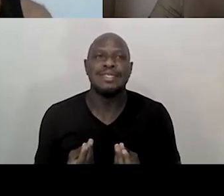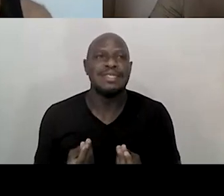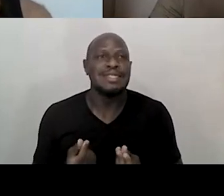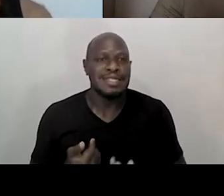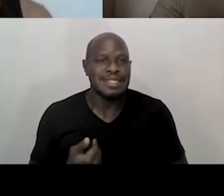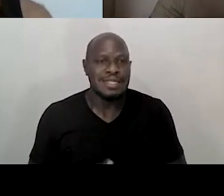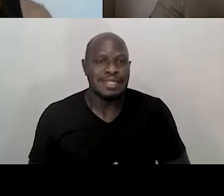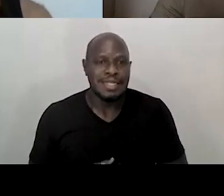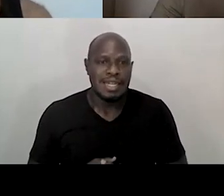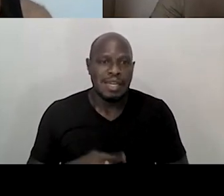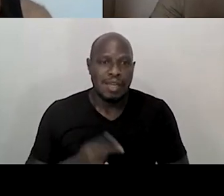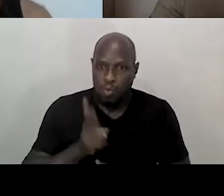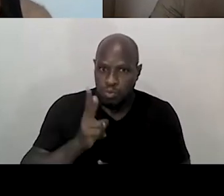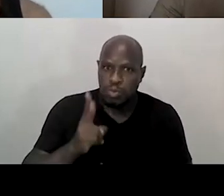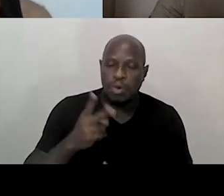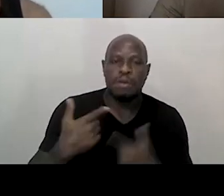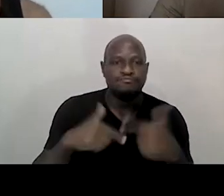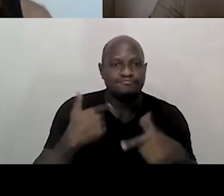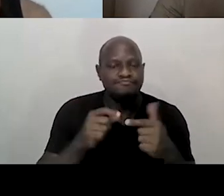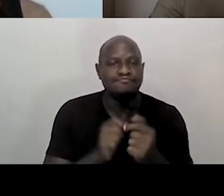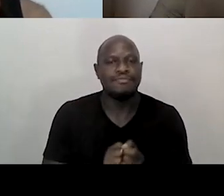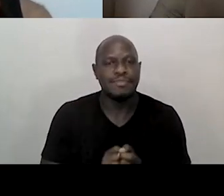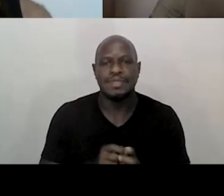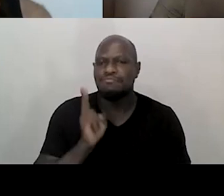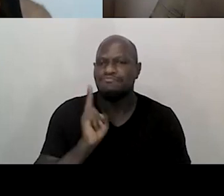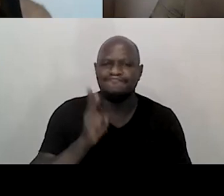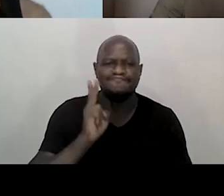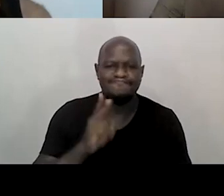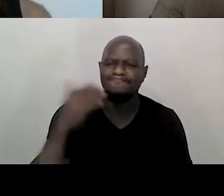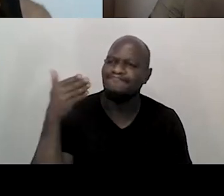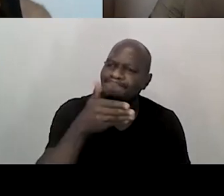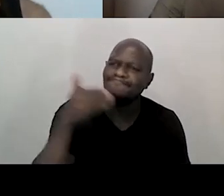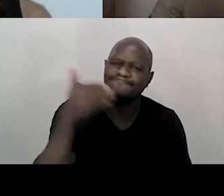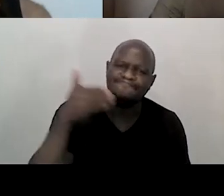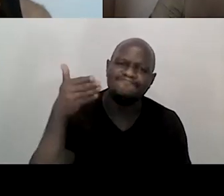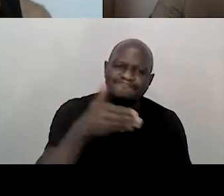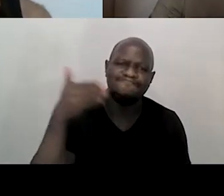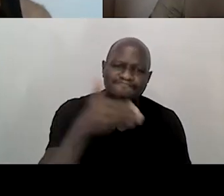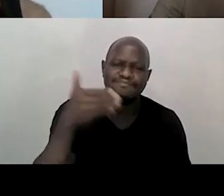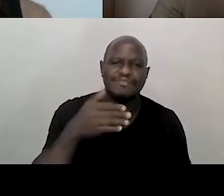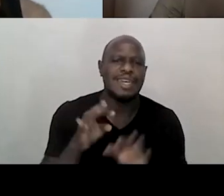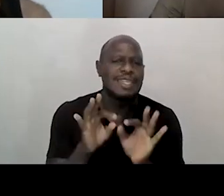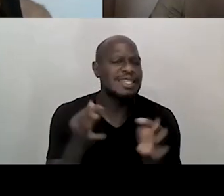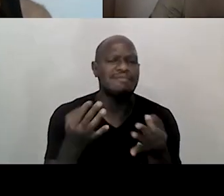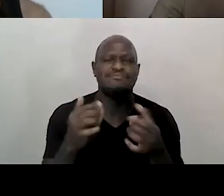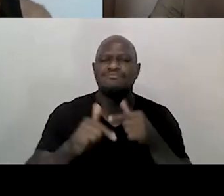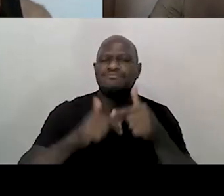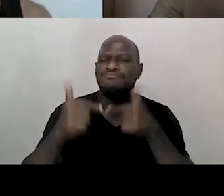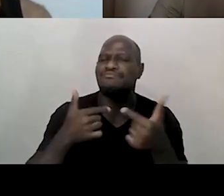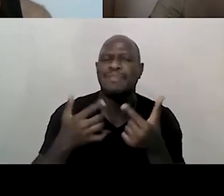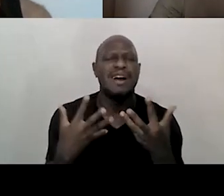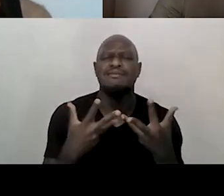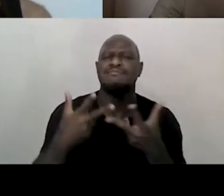e continuamos lá todo o tempo e é simplesmente é um trabalho incrível.